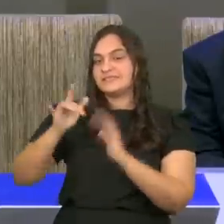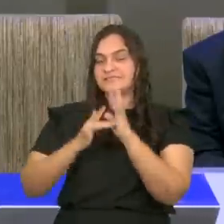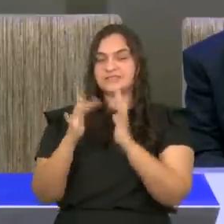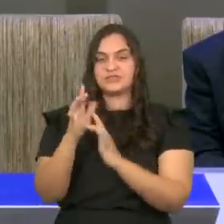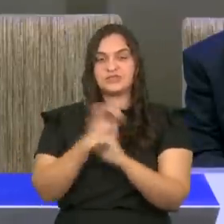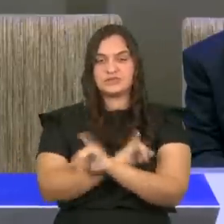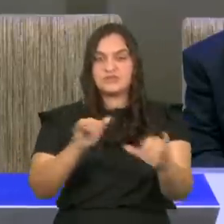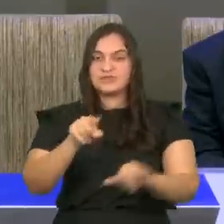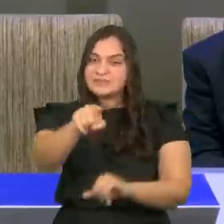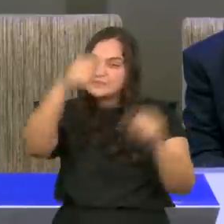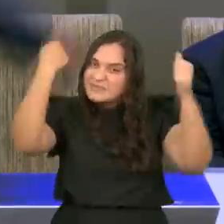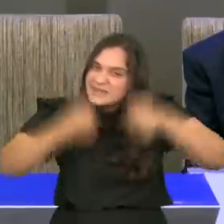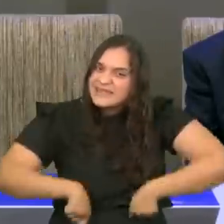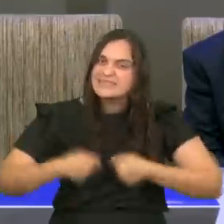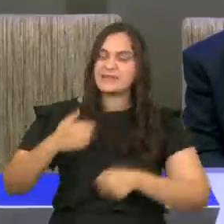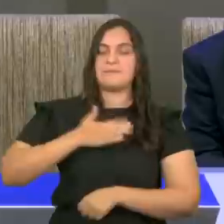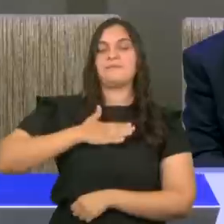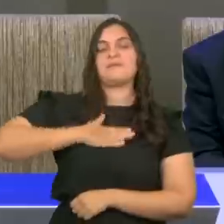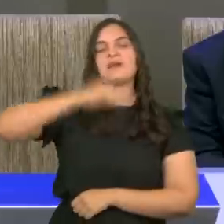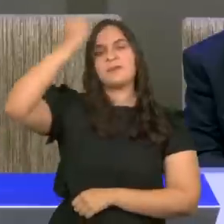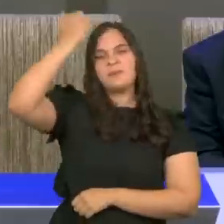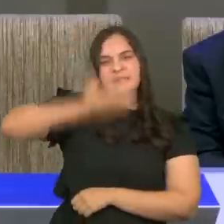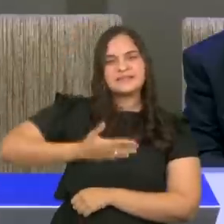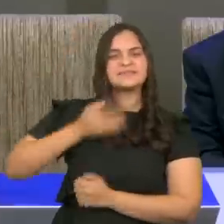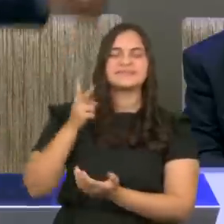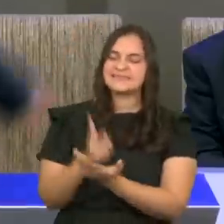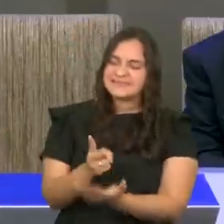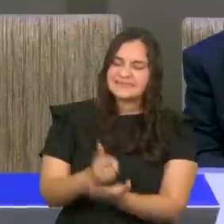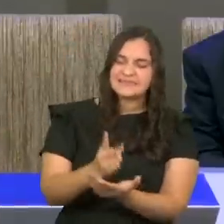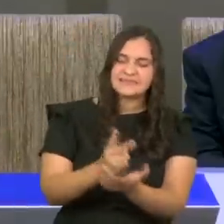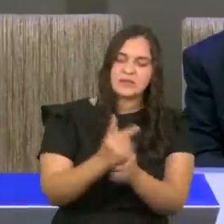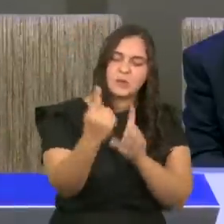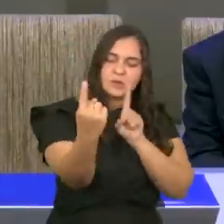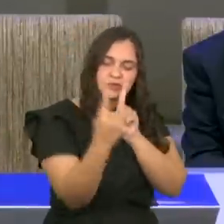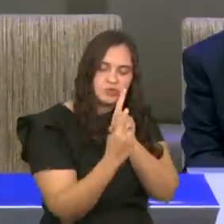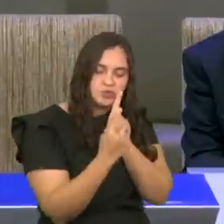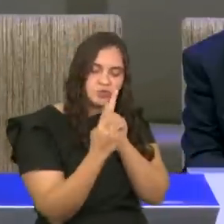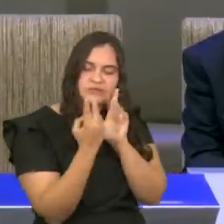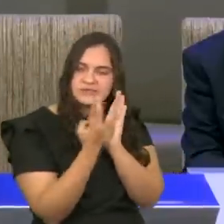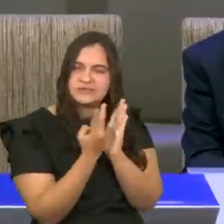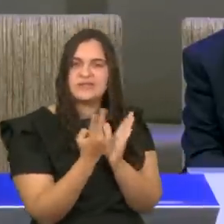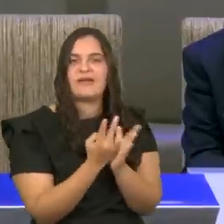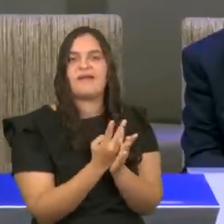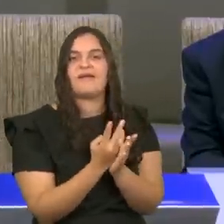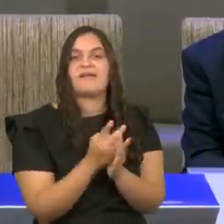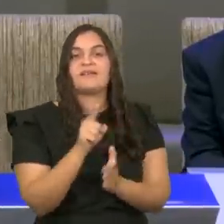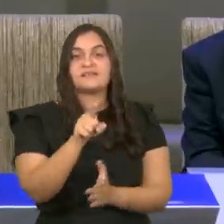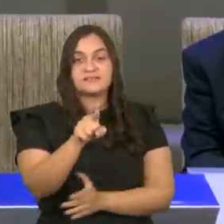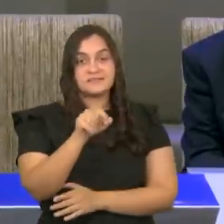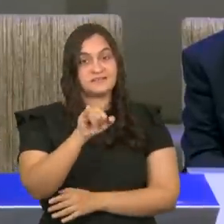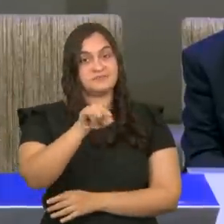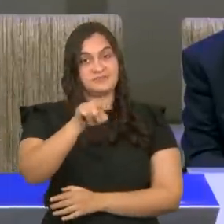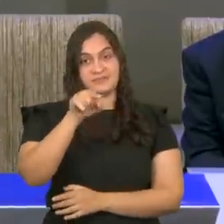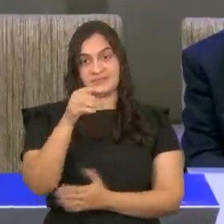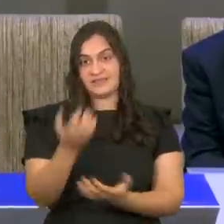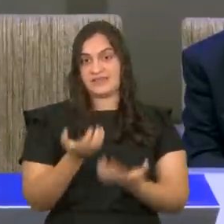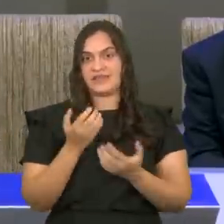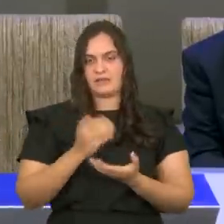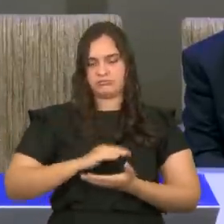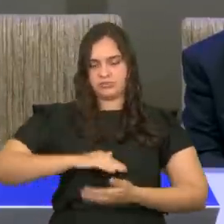face, para, para crescer, com saúde. Aleluia. Deus, tem,